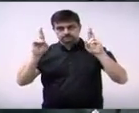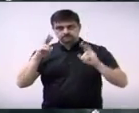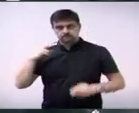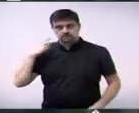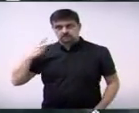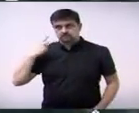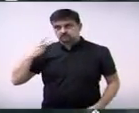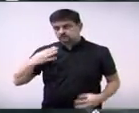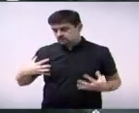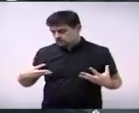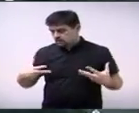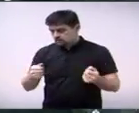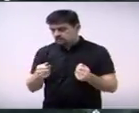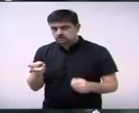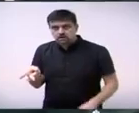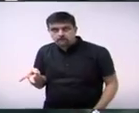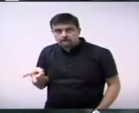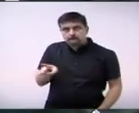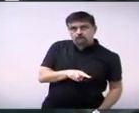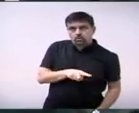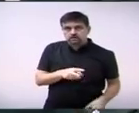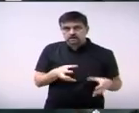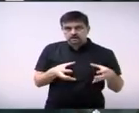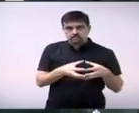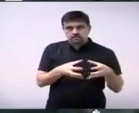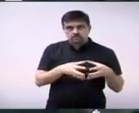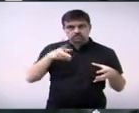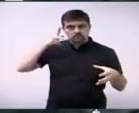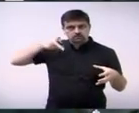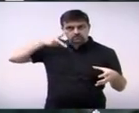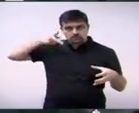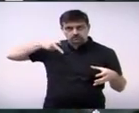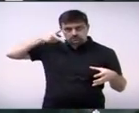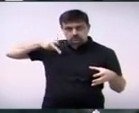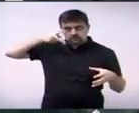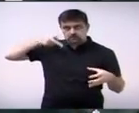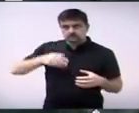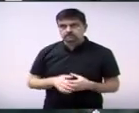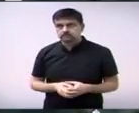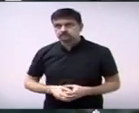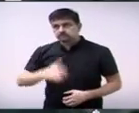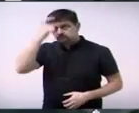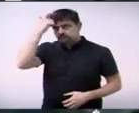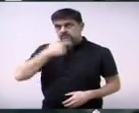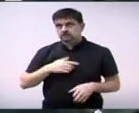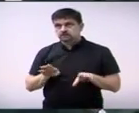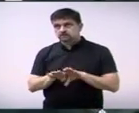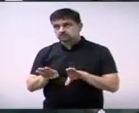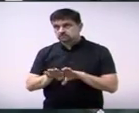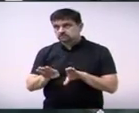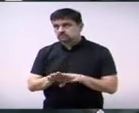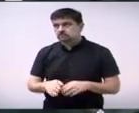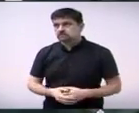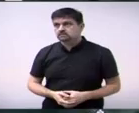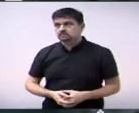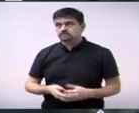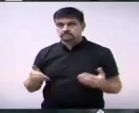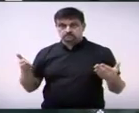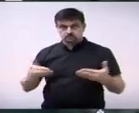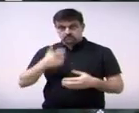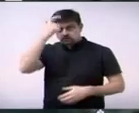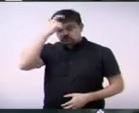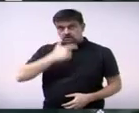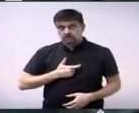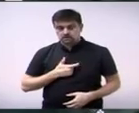todos os colegas que trocaram de partido usando a janela inclusive eu hoje estou no